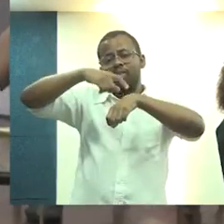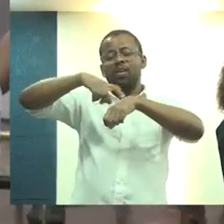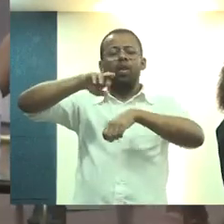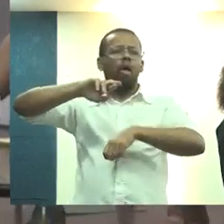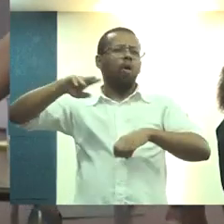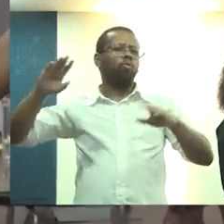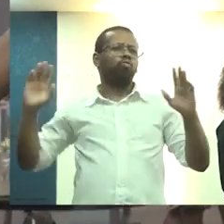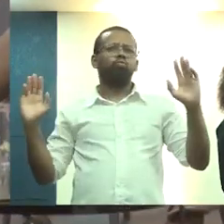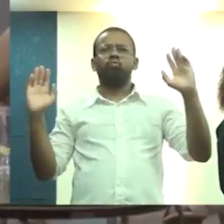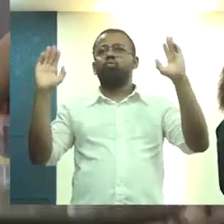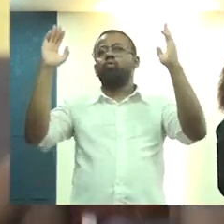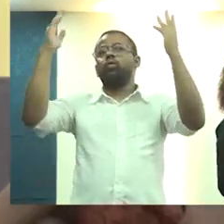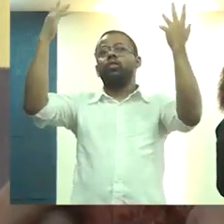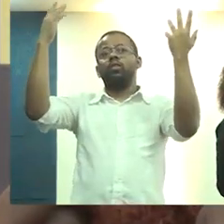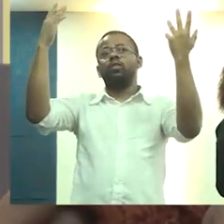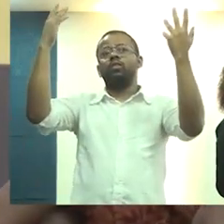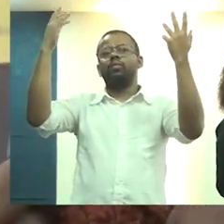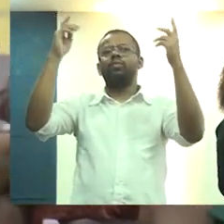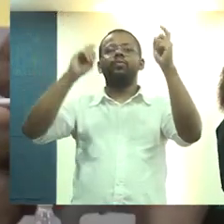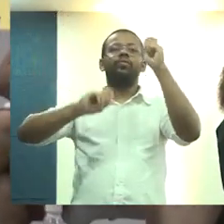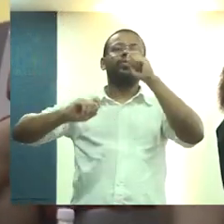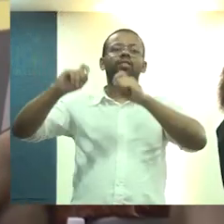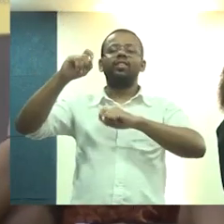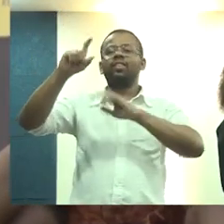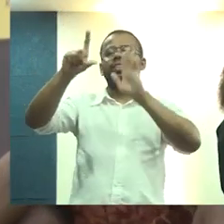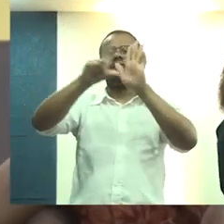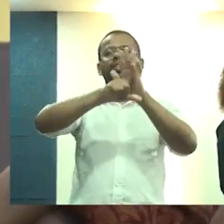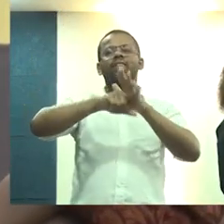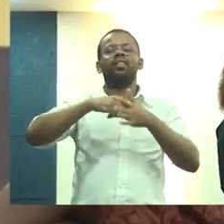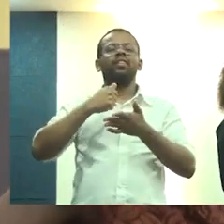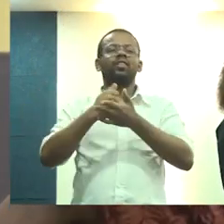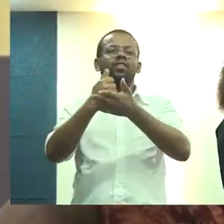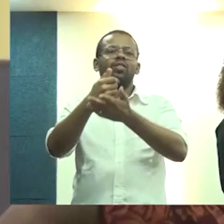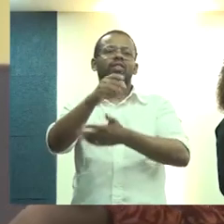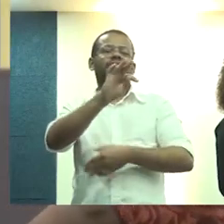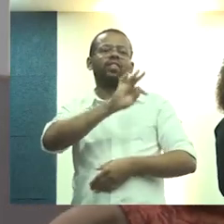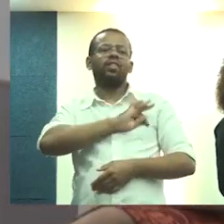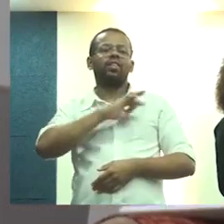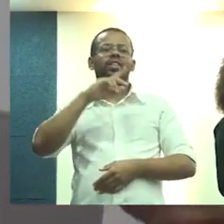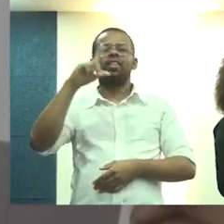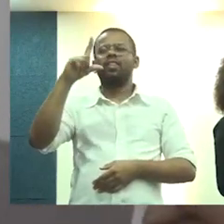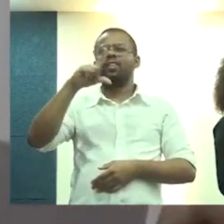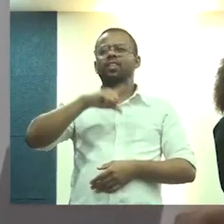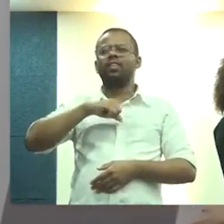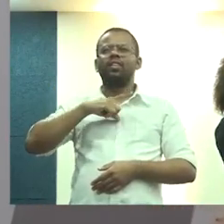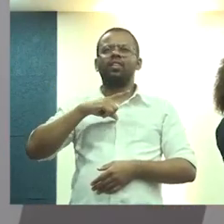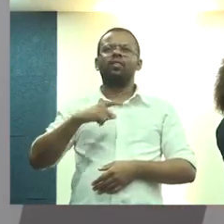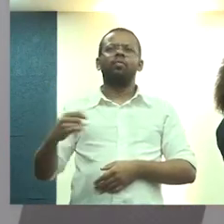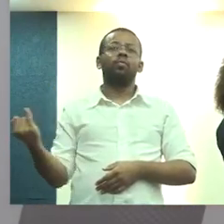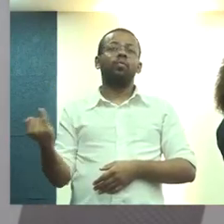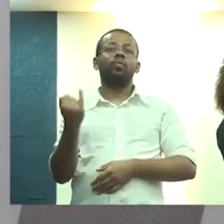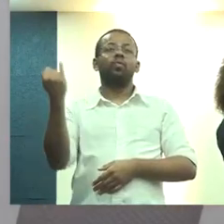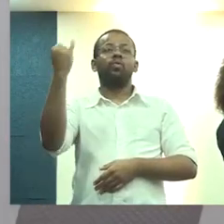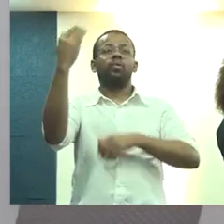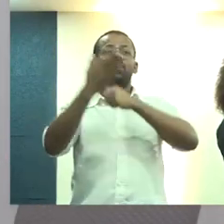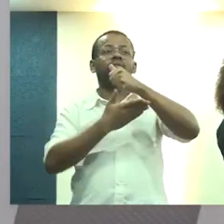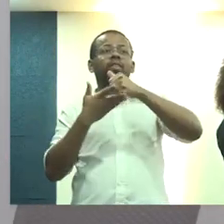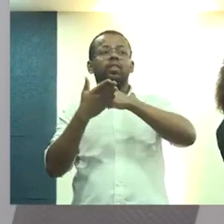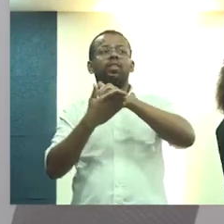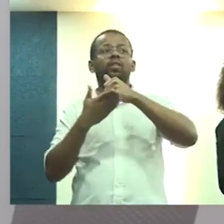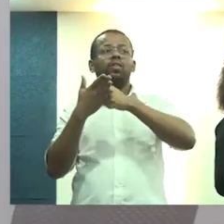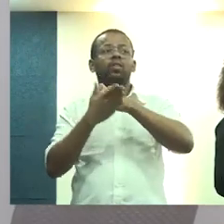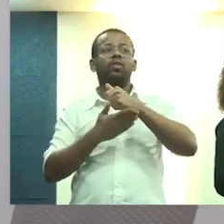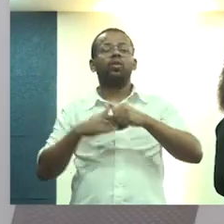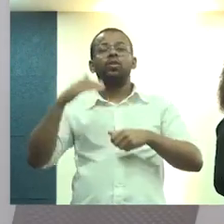não só da celebração da lei de assistência técnica, que foi fundamental para a